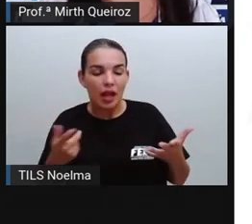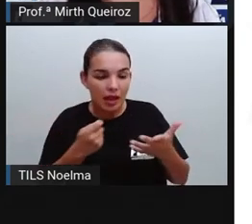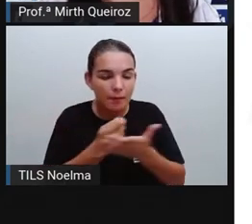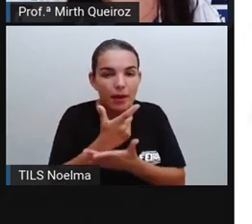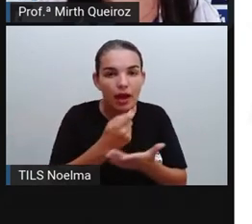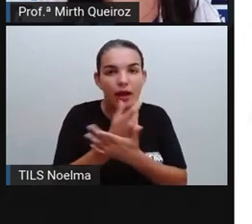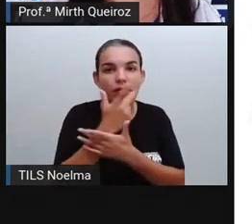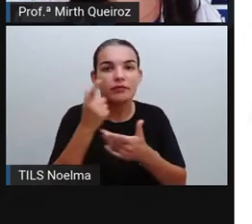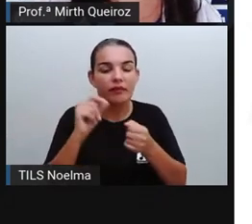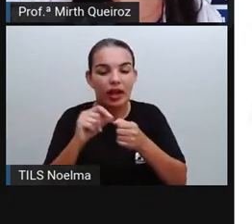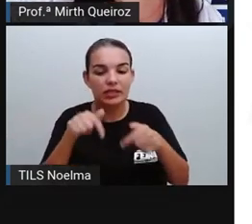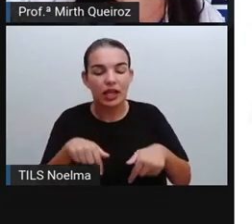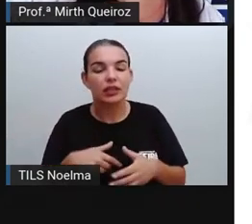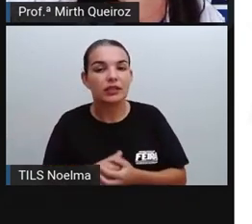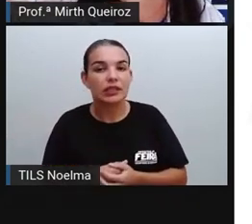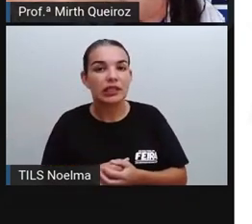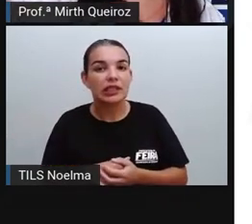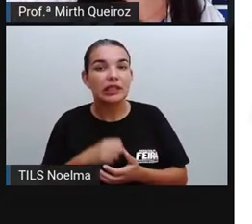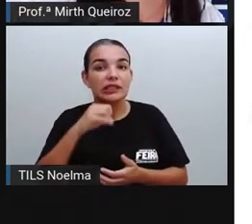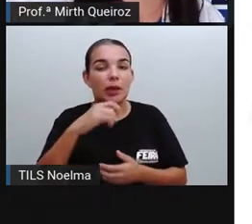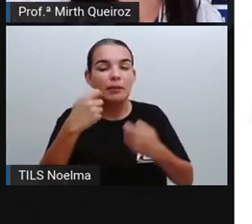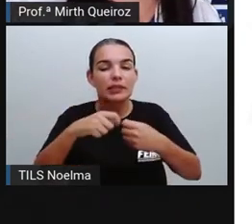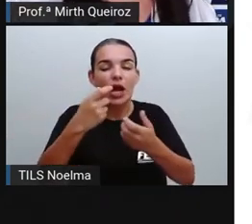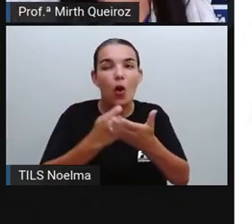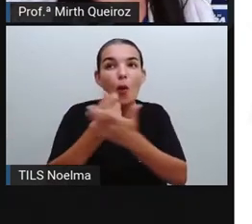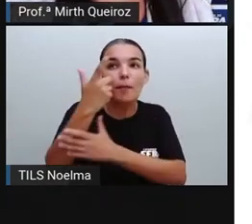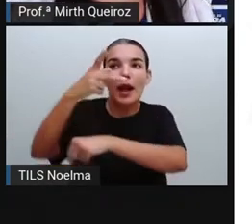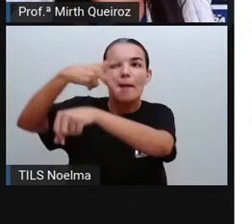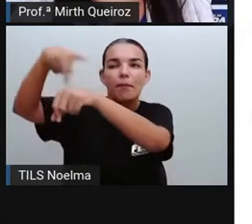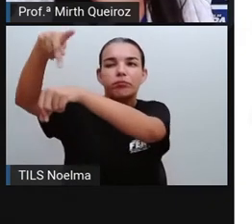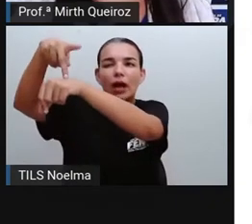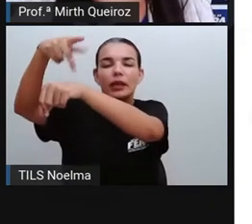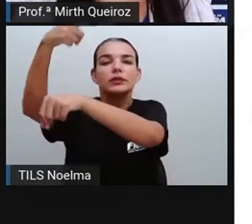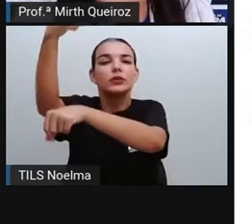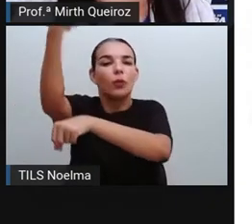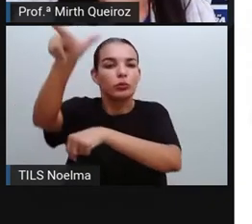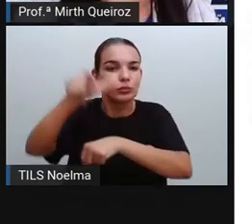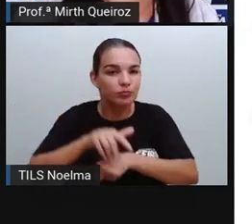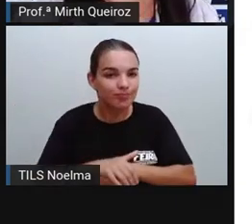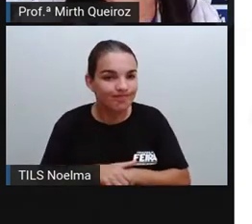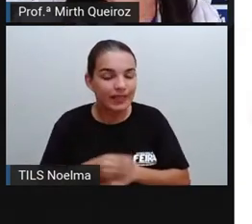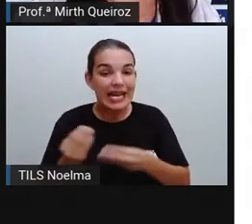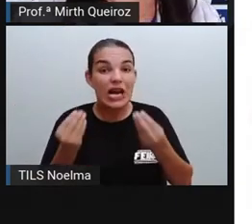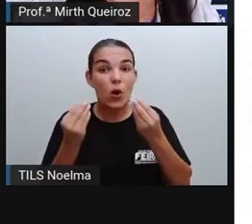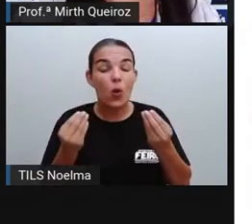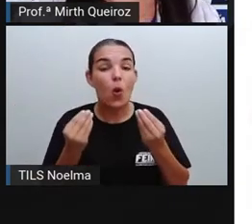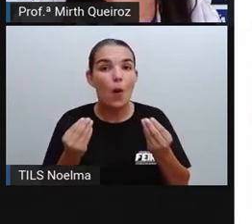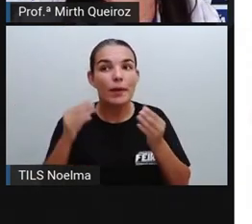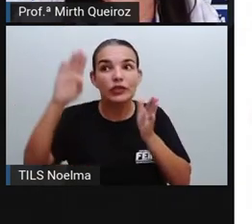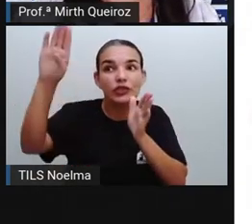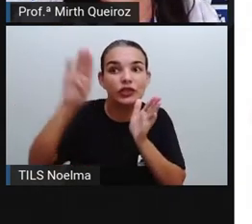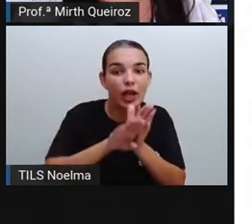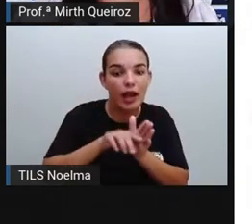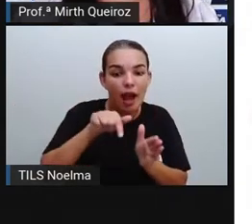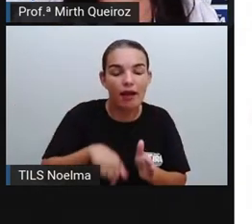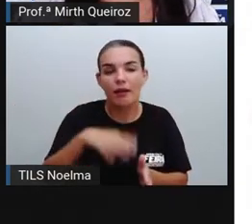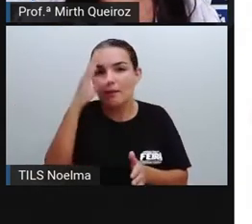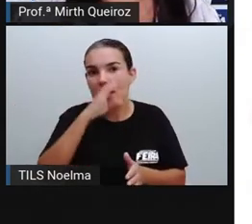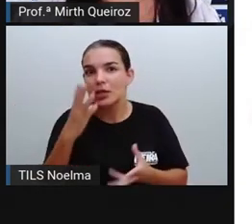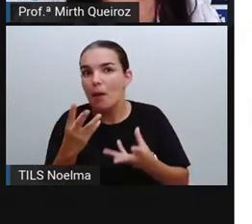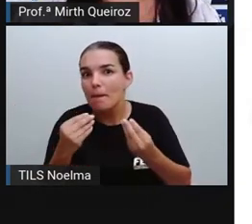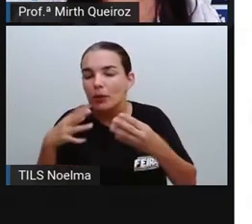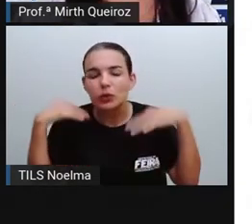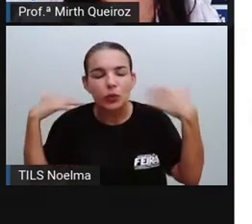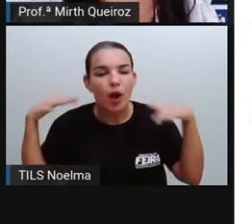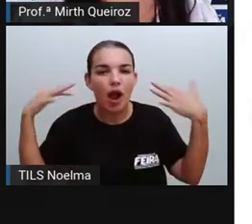gado, se gente tivesse que comprar esse leite de outro país, como esse material ficaria muito, muito